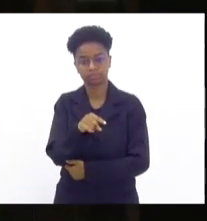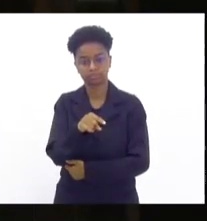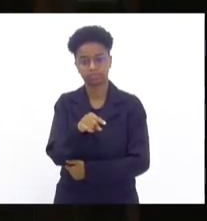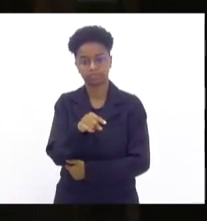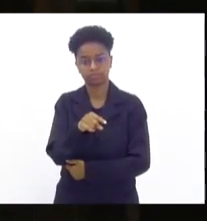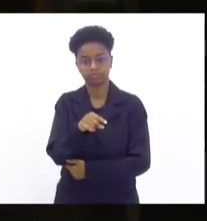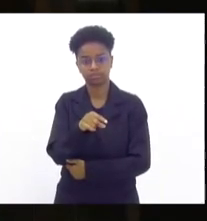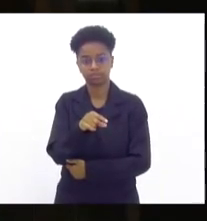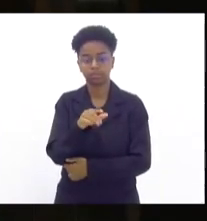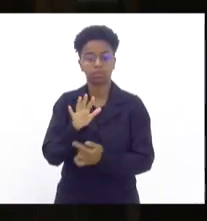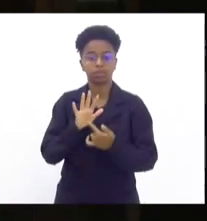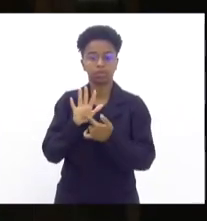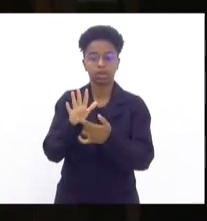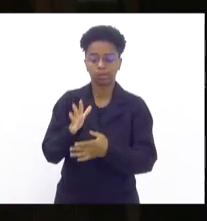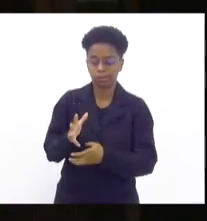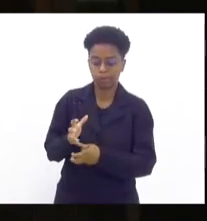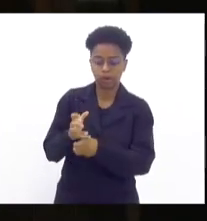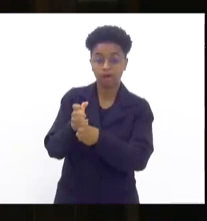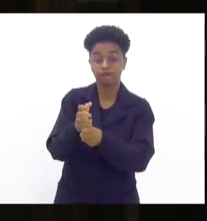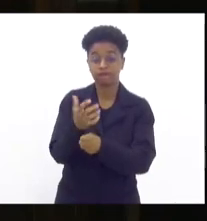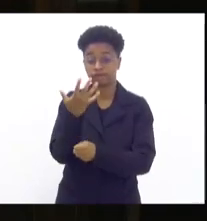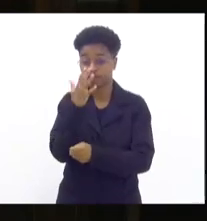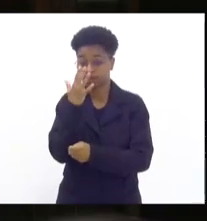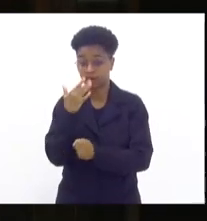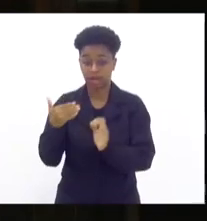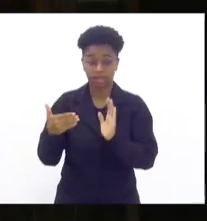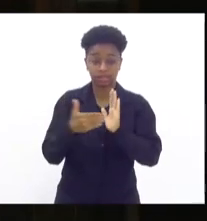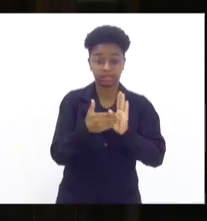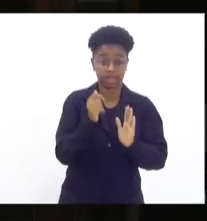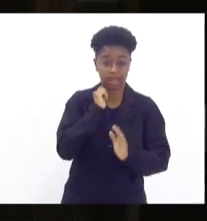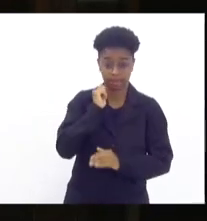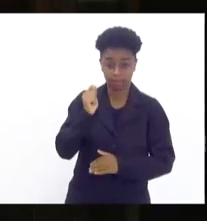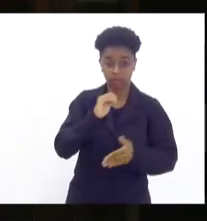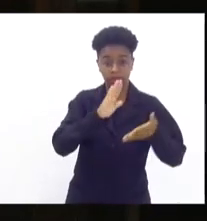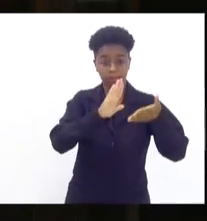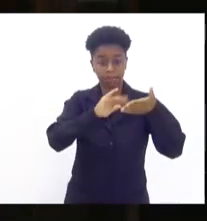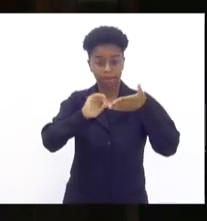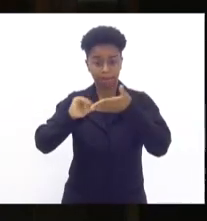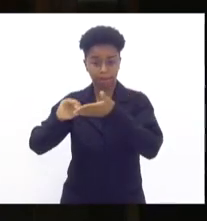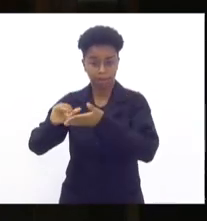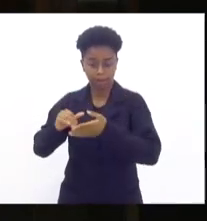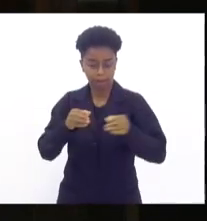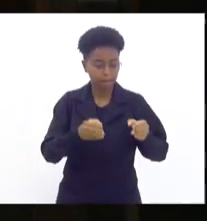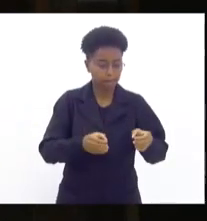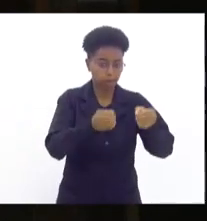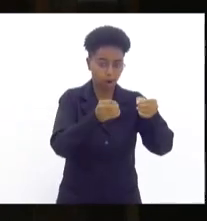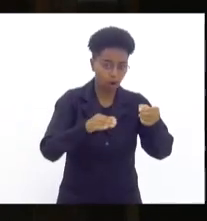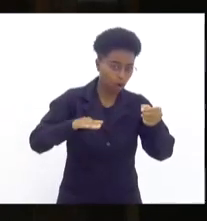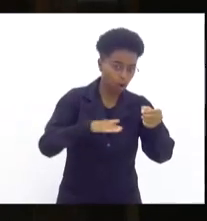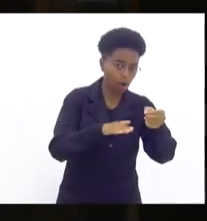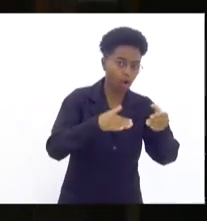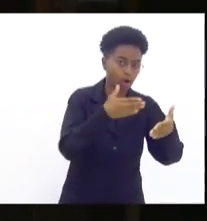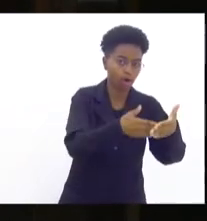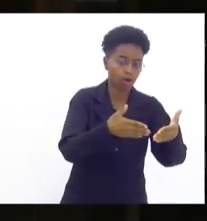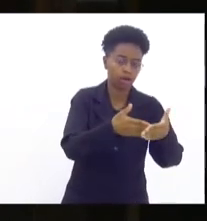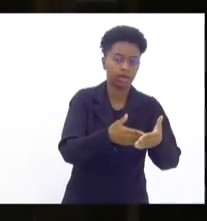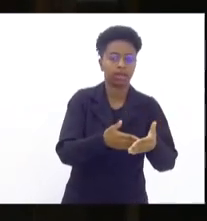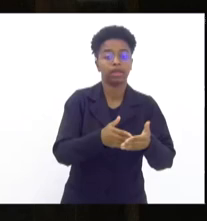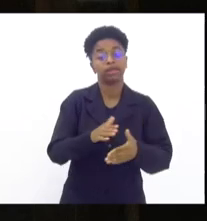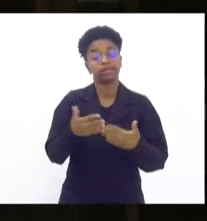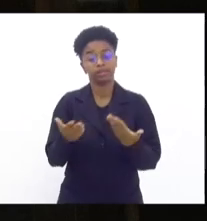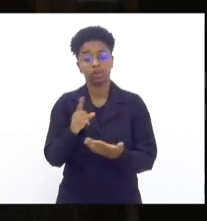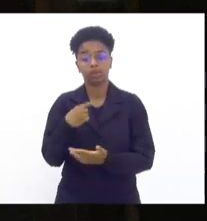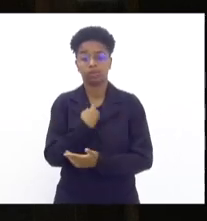o índice acumulado de fevereiro a abril de remoção de barricadas com essa implementação de operações. Nós temos que fazer a